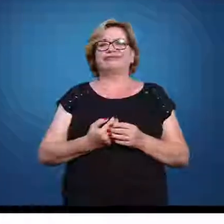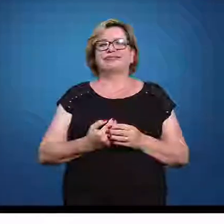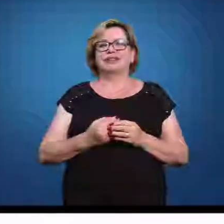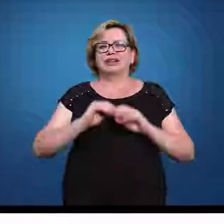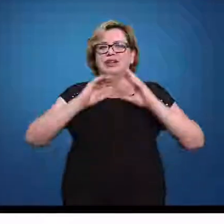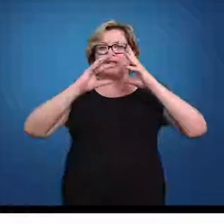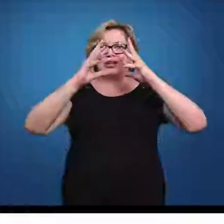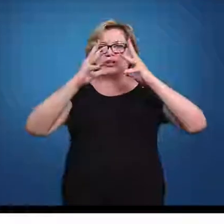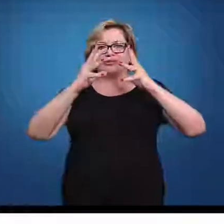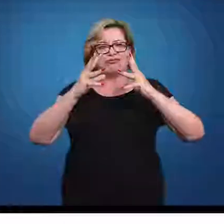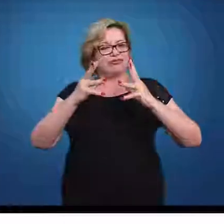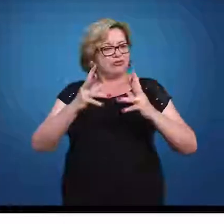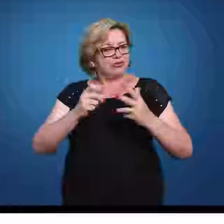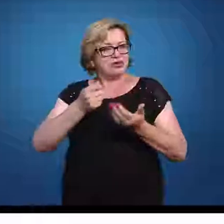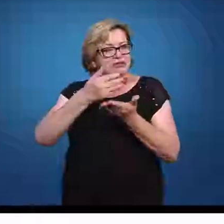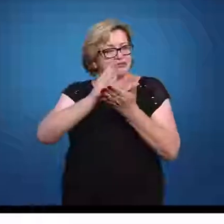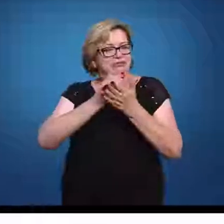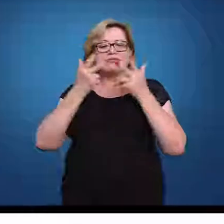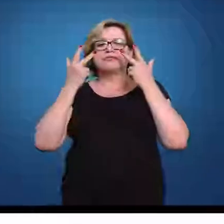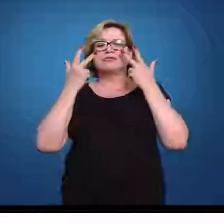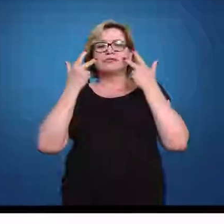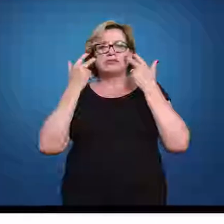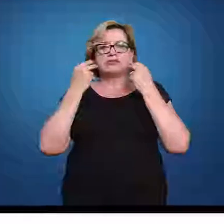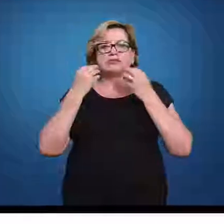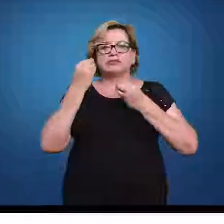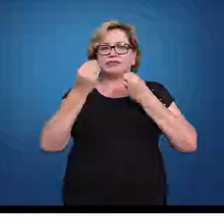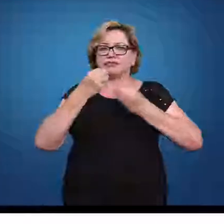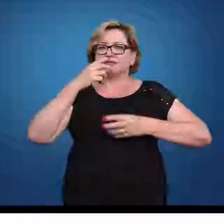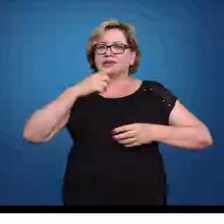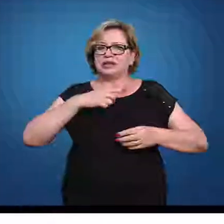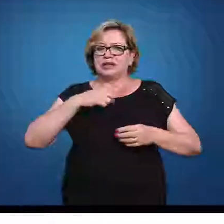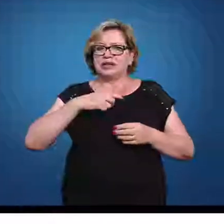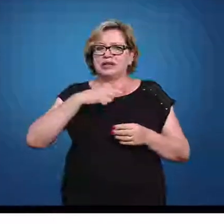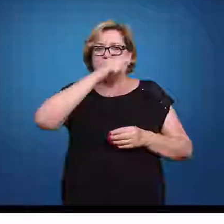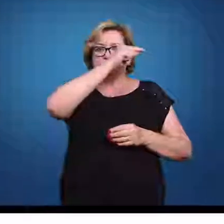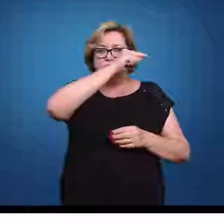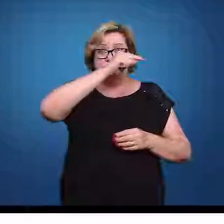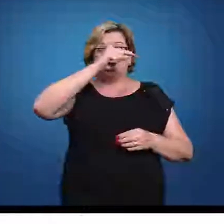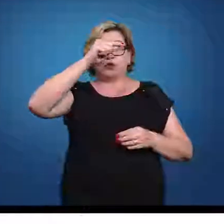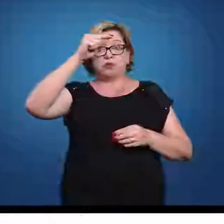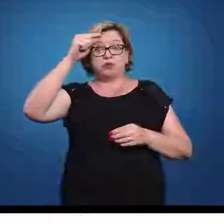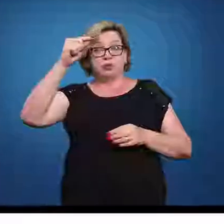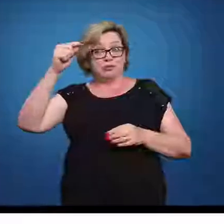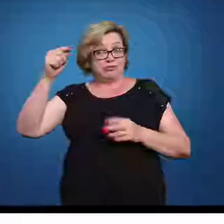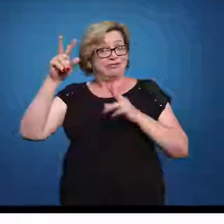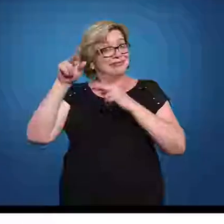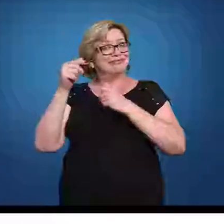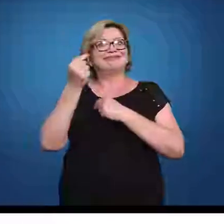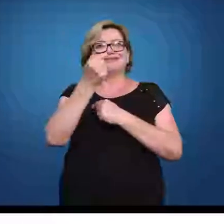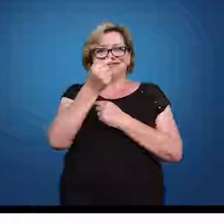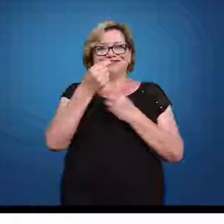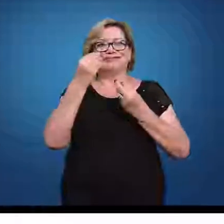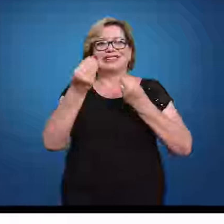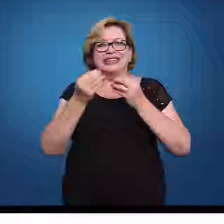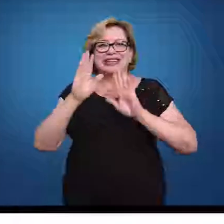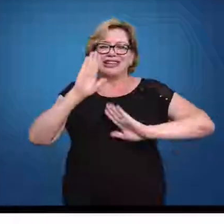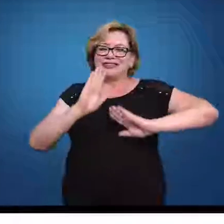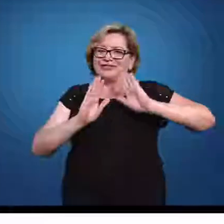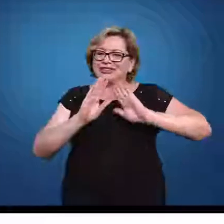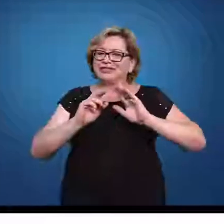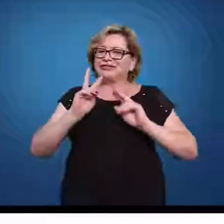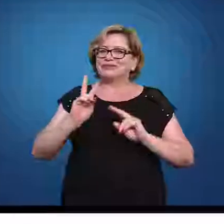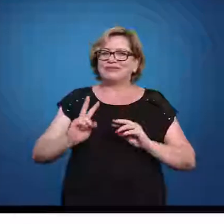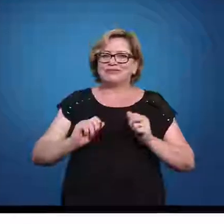Todas as distribuições normais têm o aspecto gráfico dessa natureza. Lógico que de acordo com a